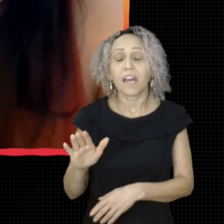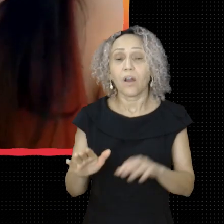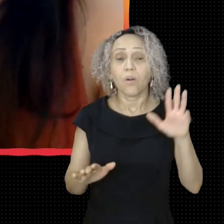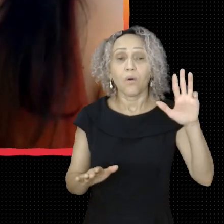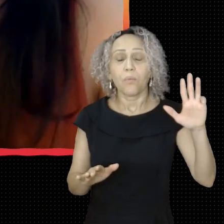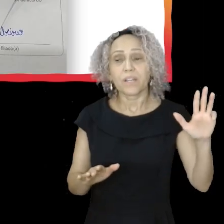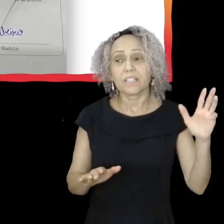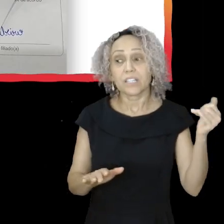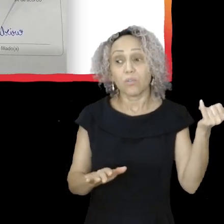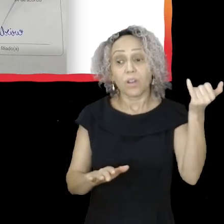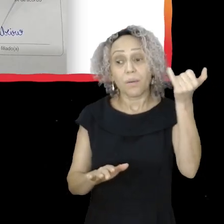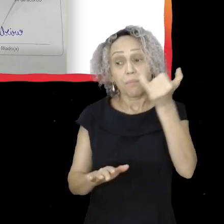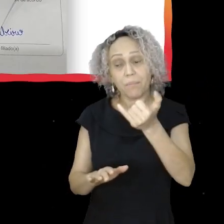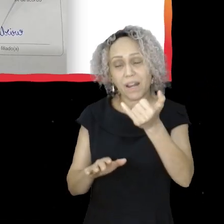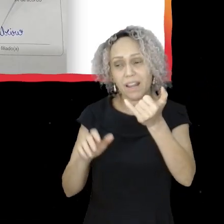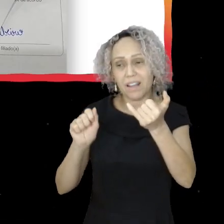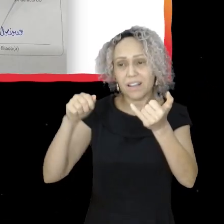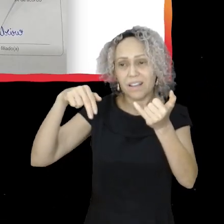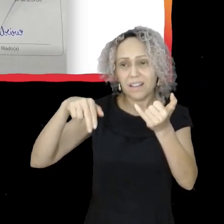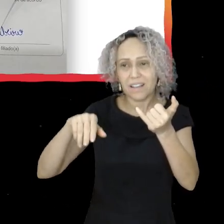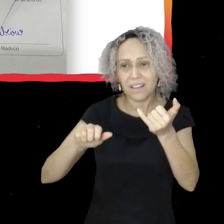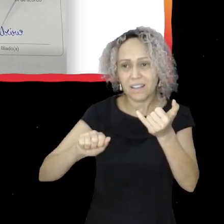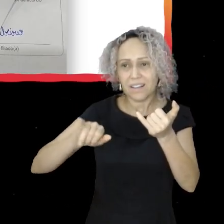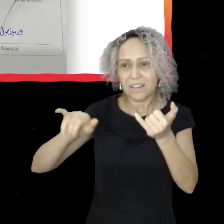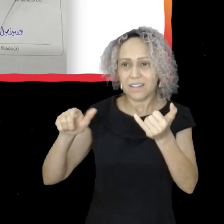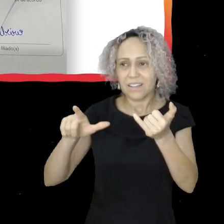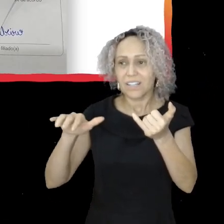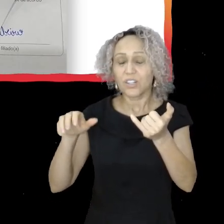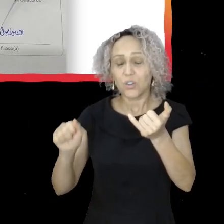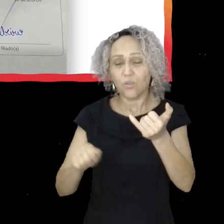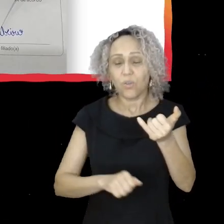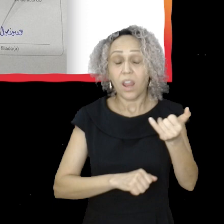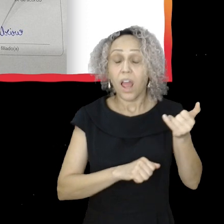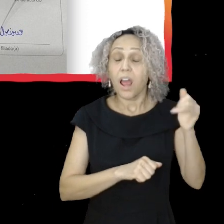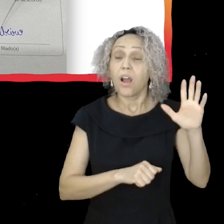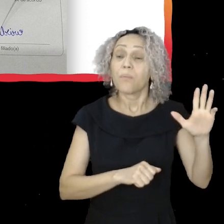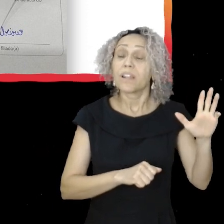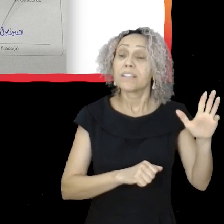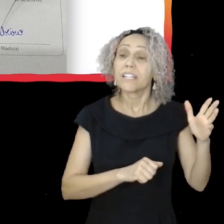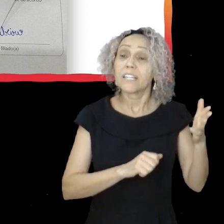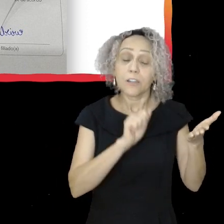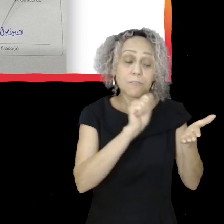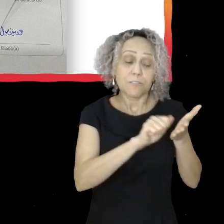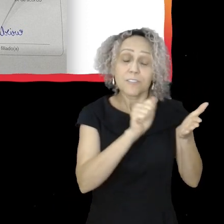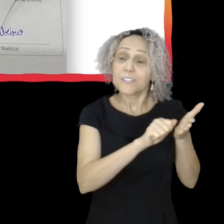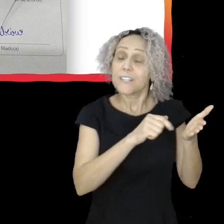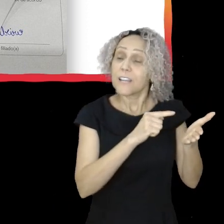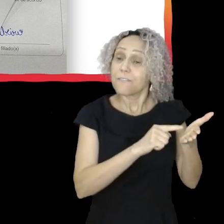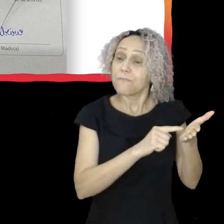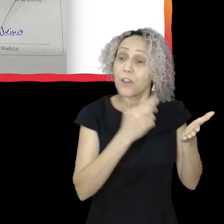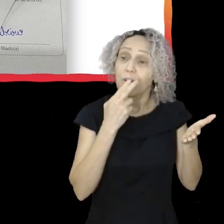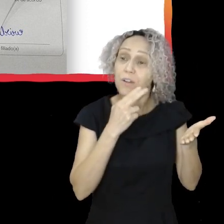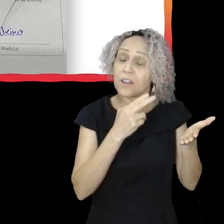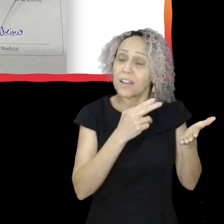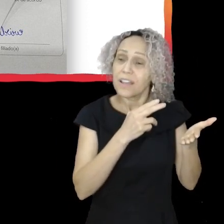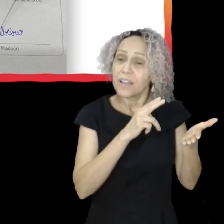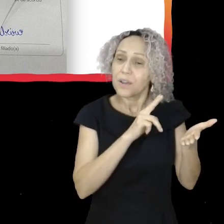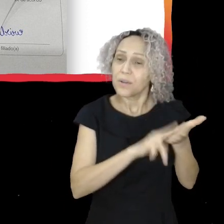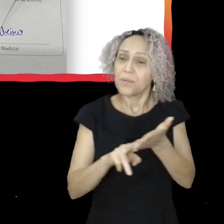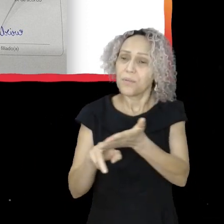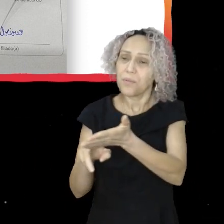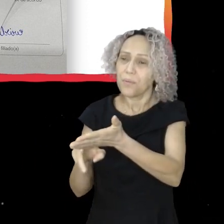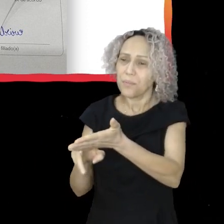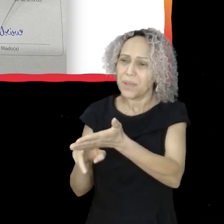na tela pra vocês verem. E pra quem está ouvindo, o bilhete foi escrito à mão pelo próprio presidente Lula. Ai, sério. E tá